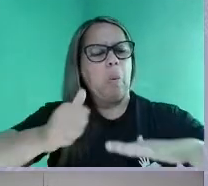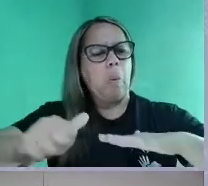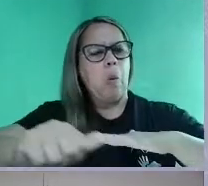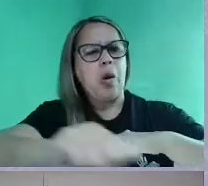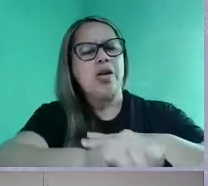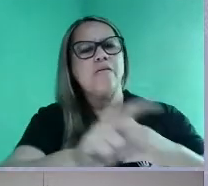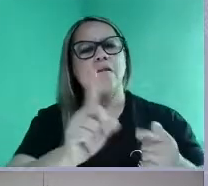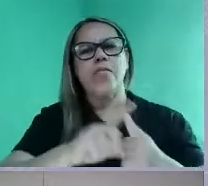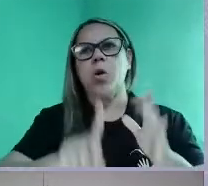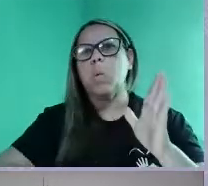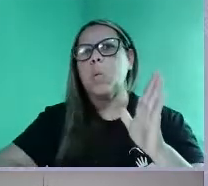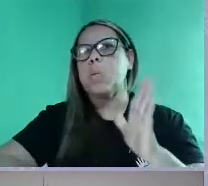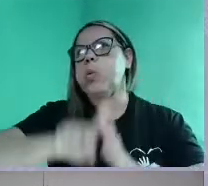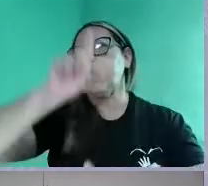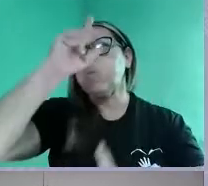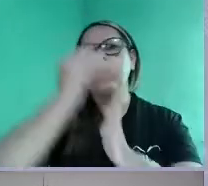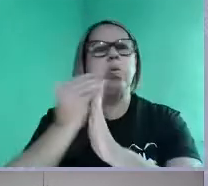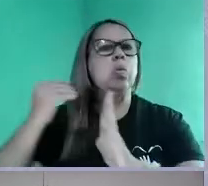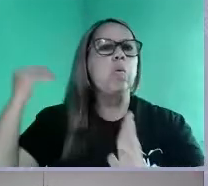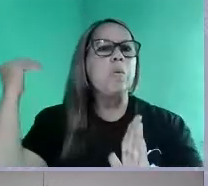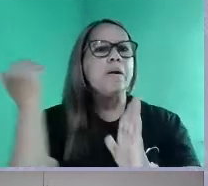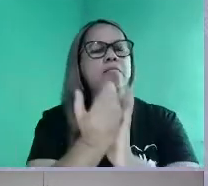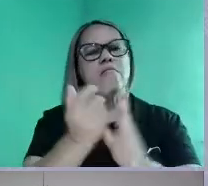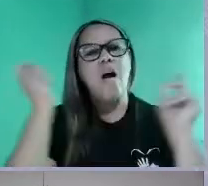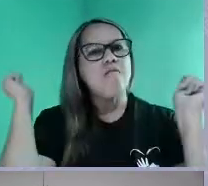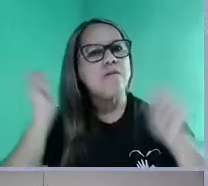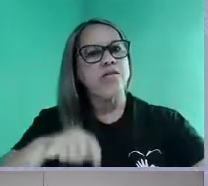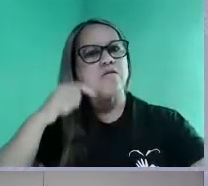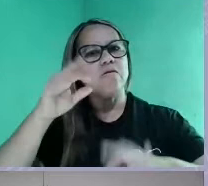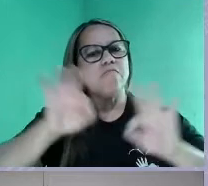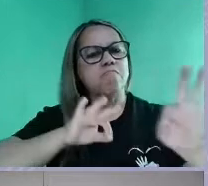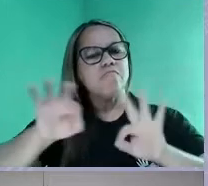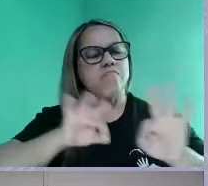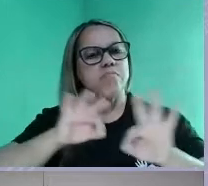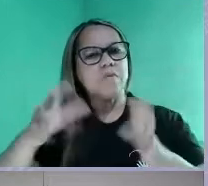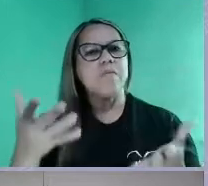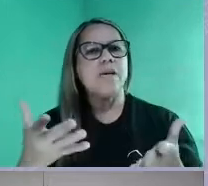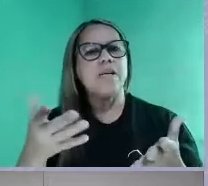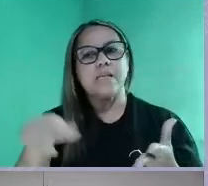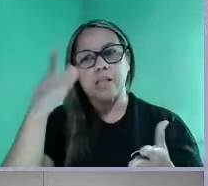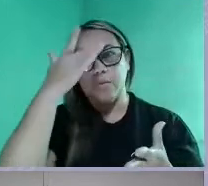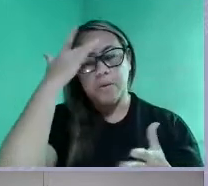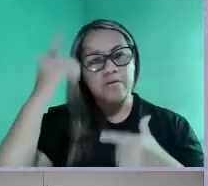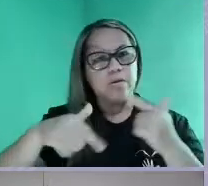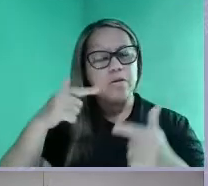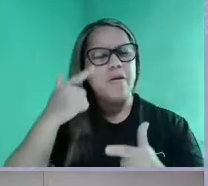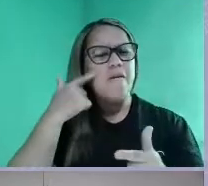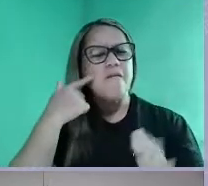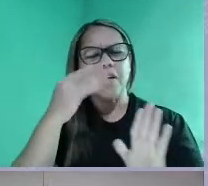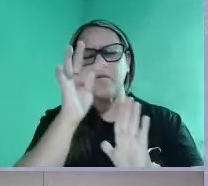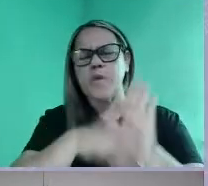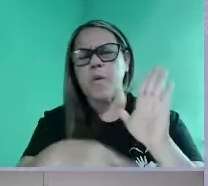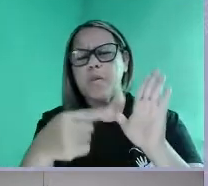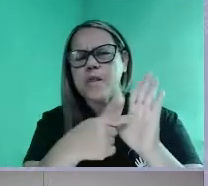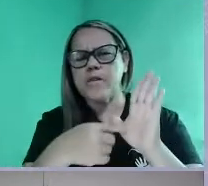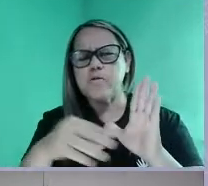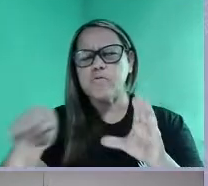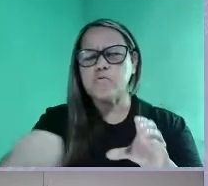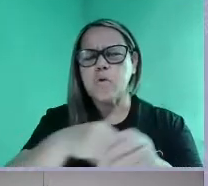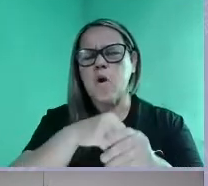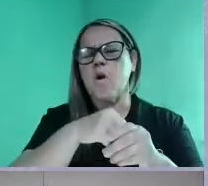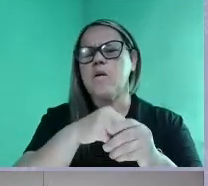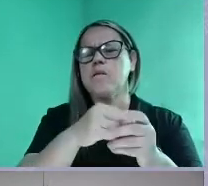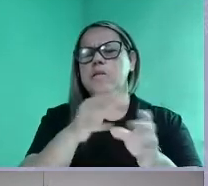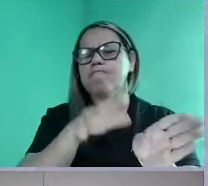superior da capacidade de preparar esses trabalhadores. veja que é um texto que está nos colocando ali dentro de uma orientação